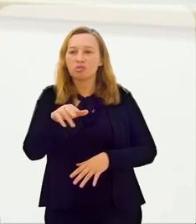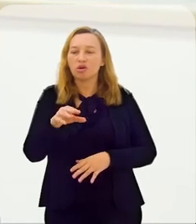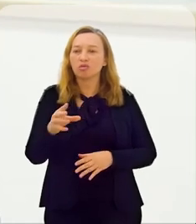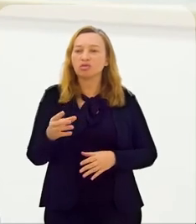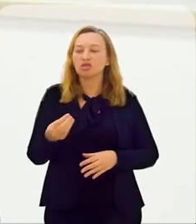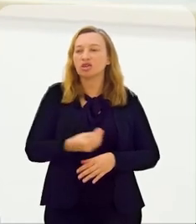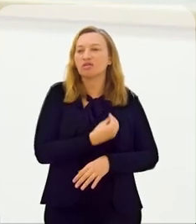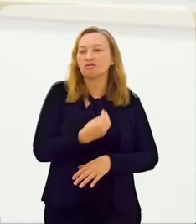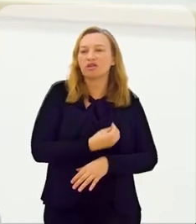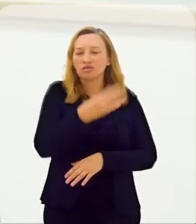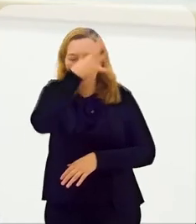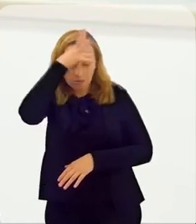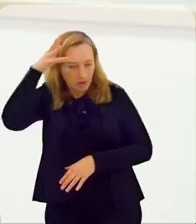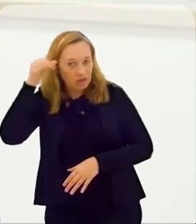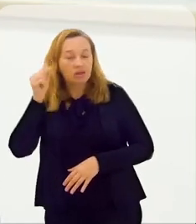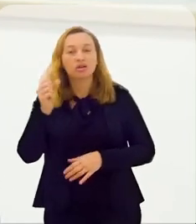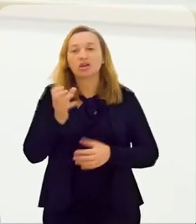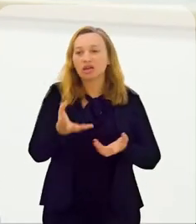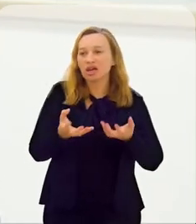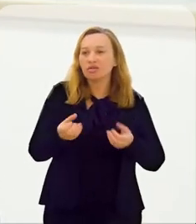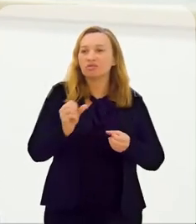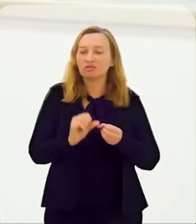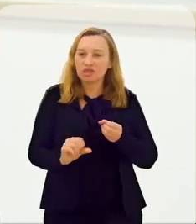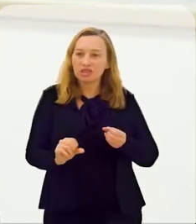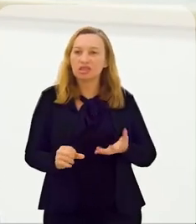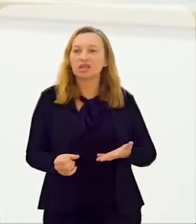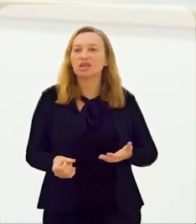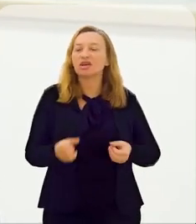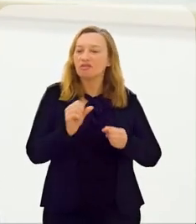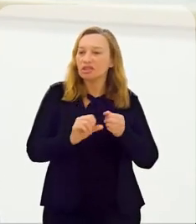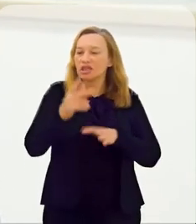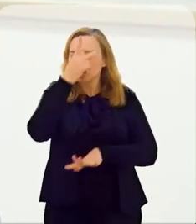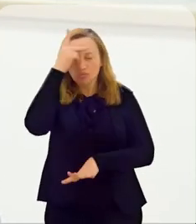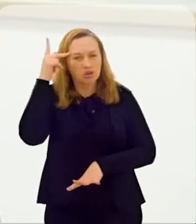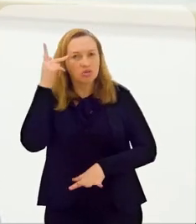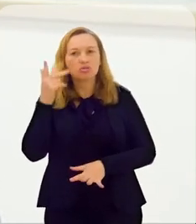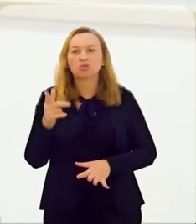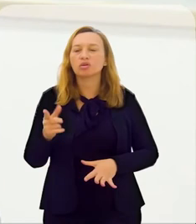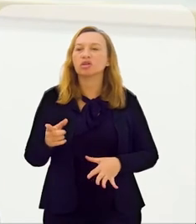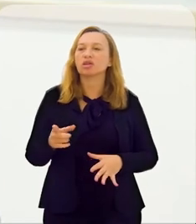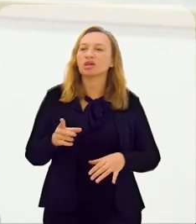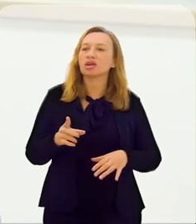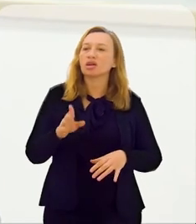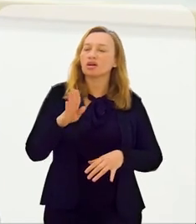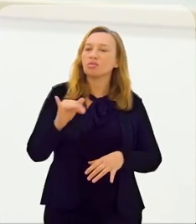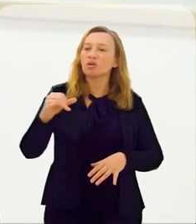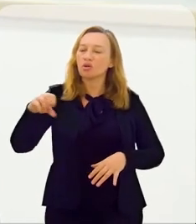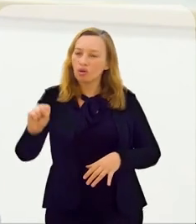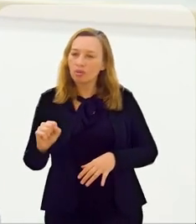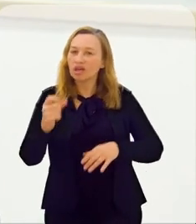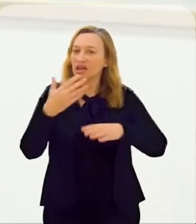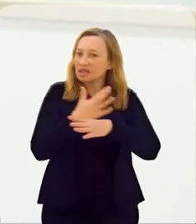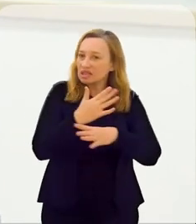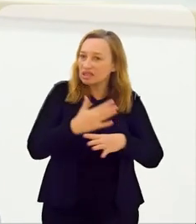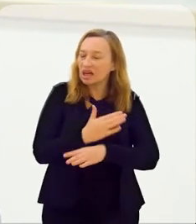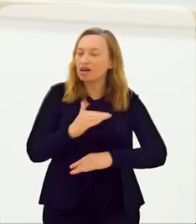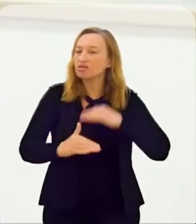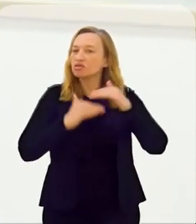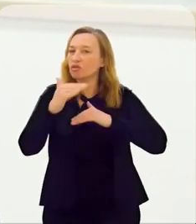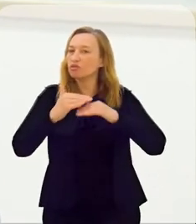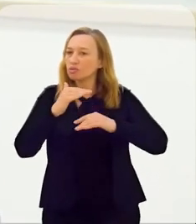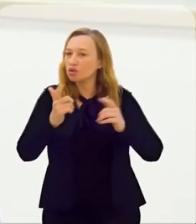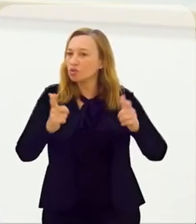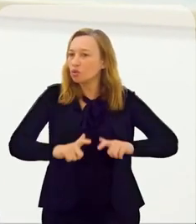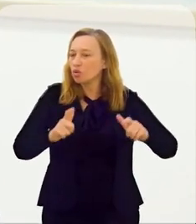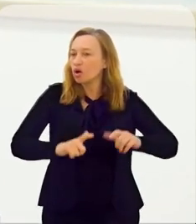da floresta amazônica. E é isso que a gente tem que, na verdade, fazer. Fazer com que as pessoas, naquele bioma,